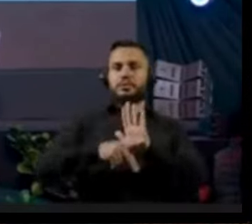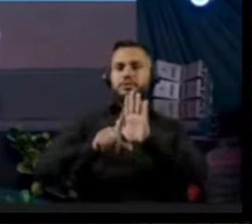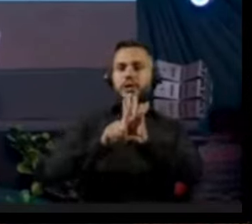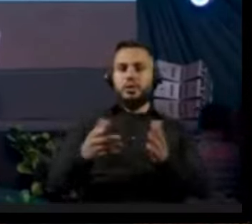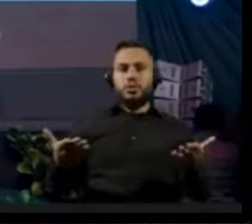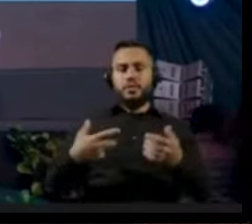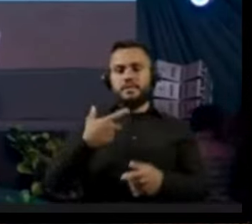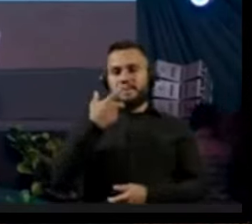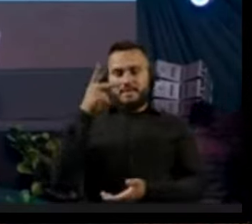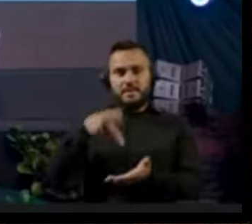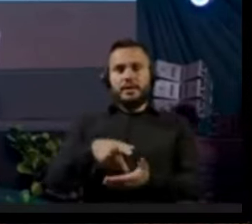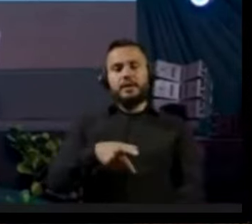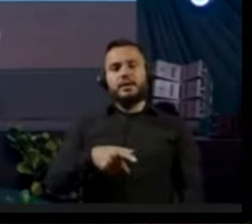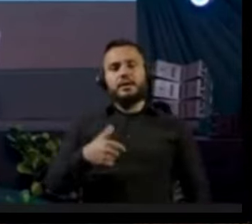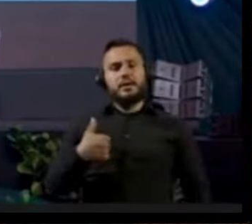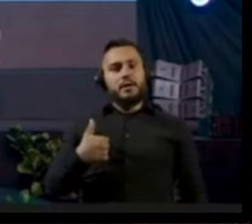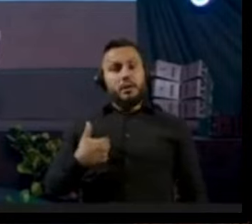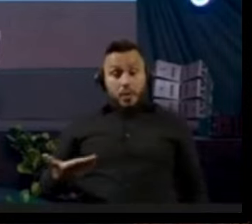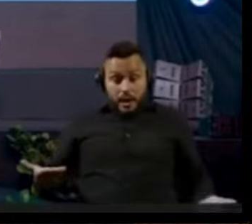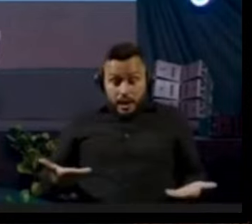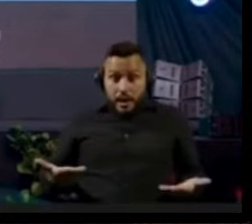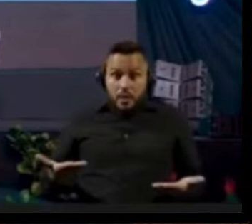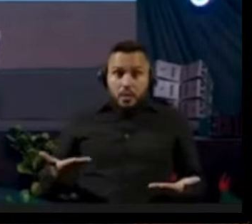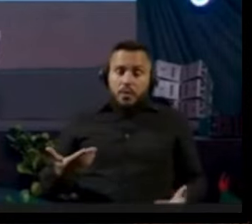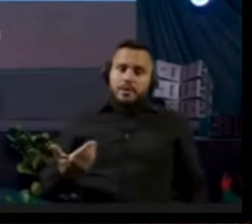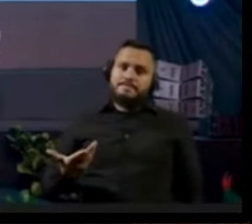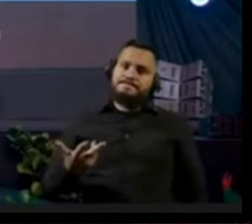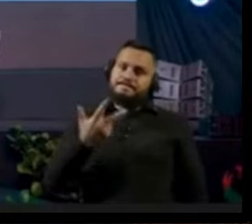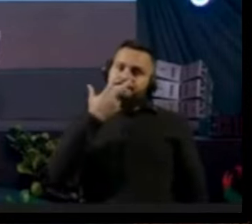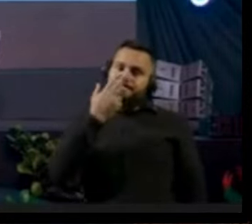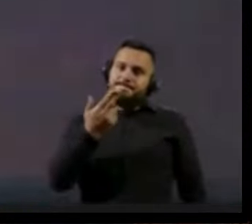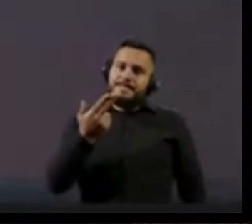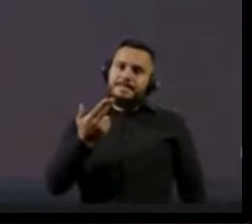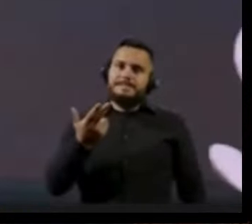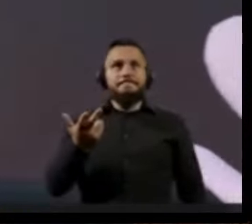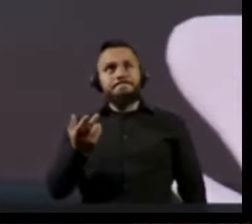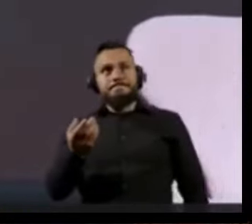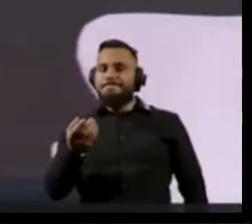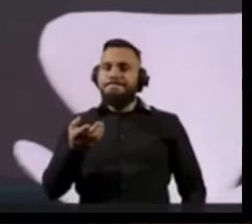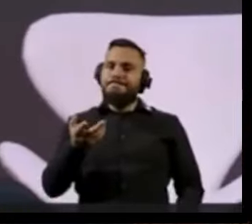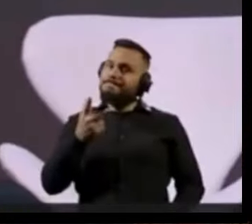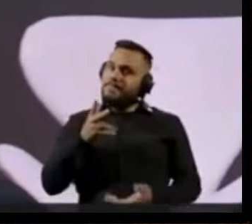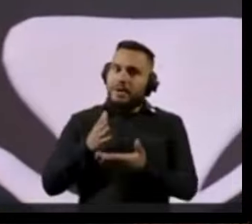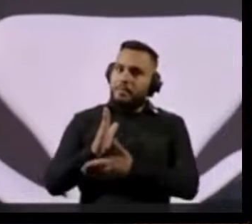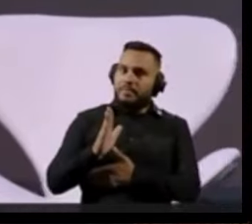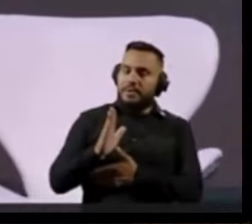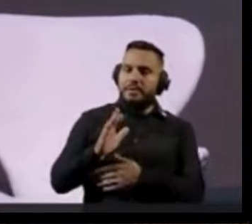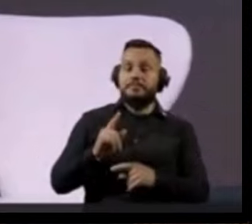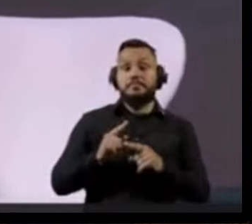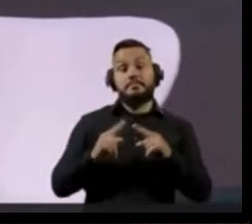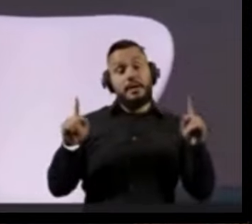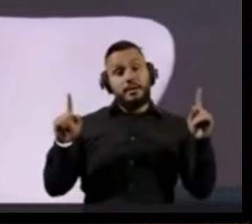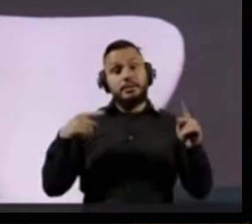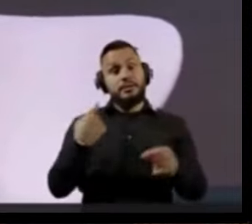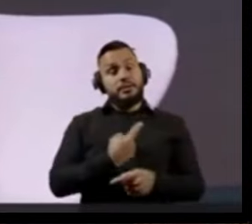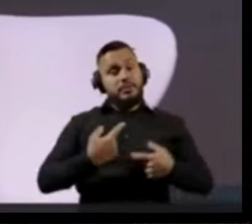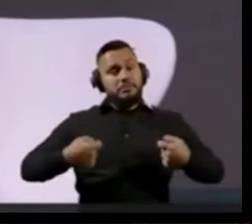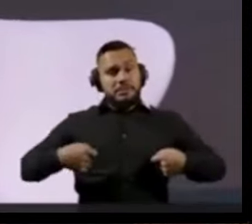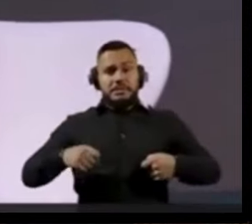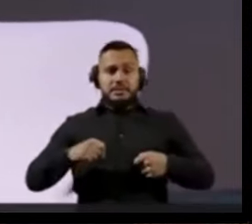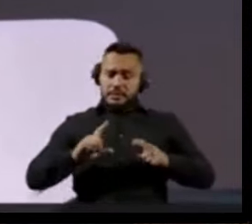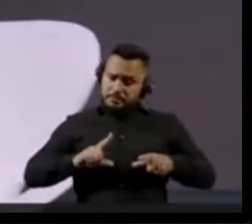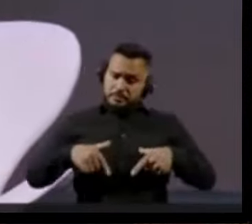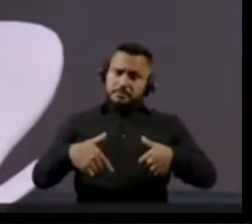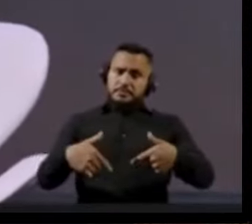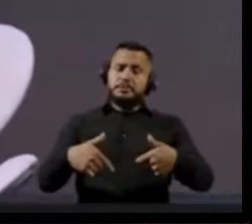sendo muito sincero para vocês, não vejo, nesse momento, clima para que esse projeto seja aprovado. Mas nós temos que fazer a nossa parte,